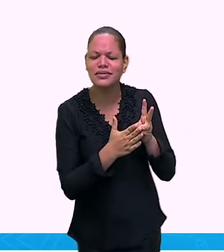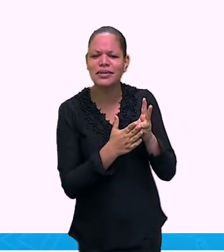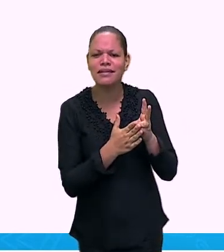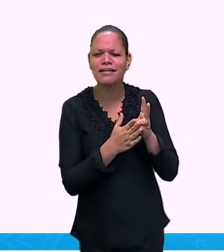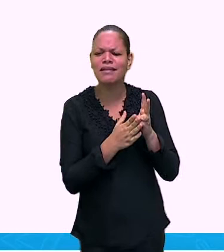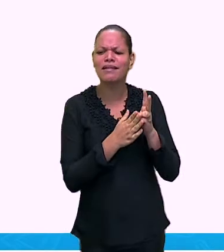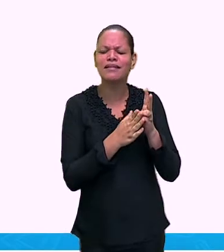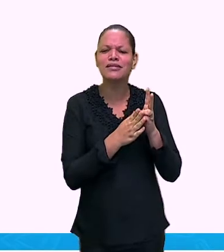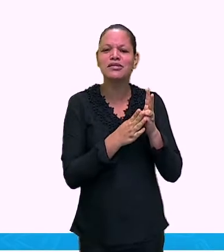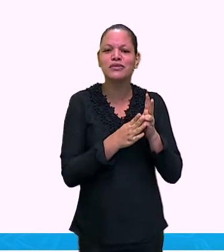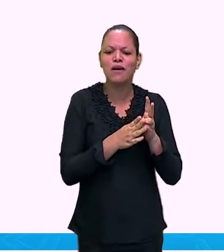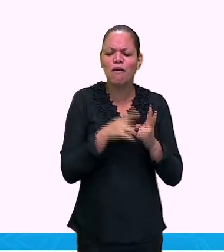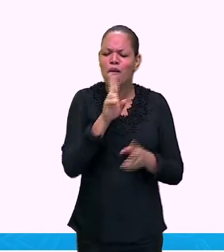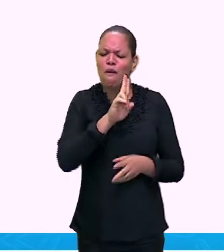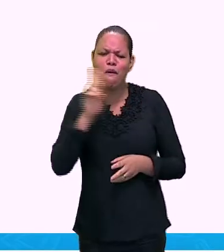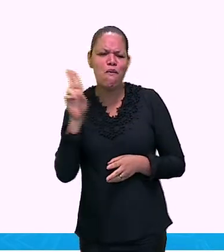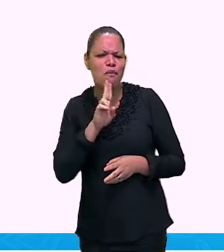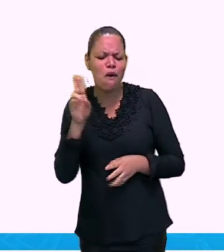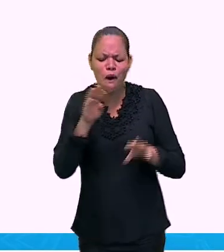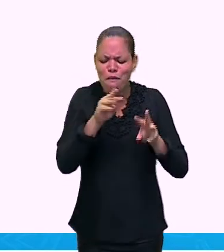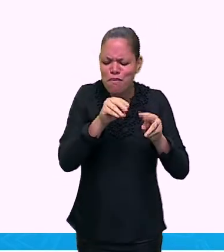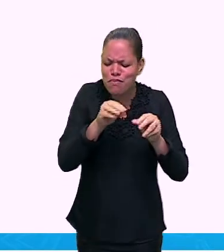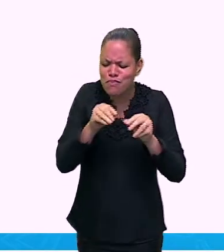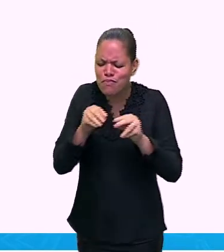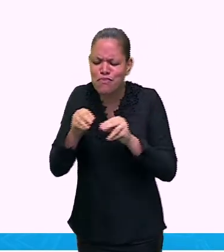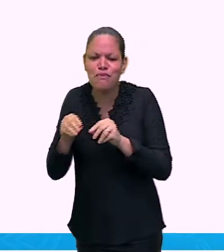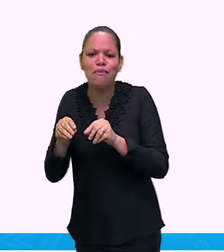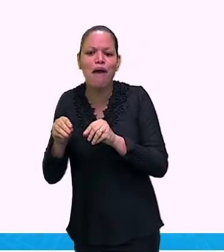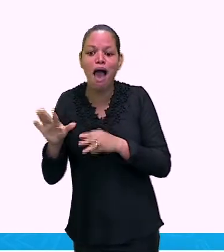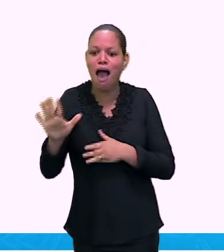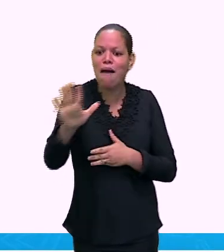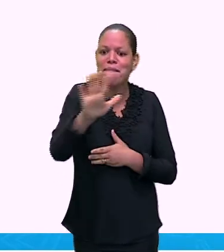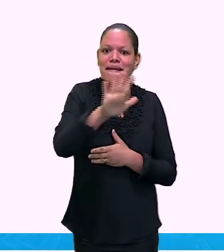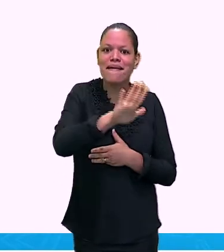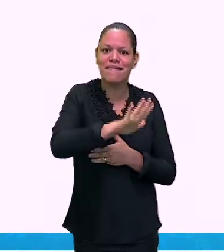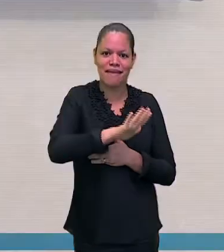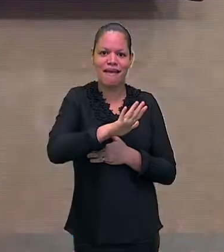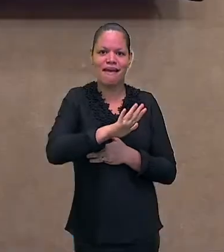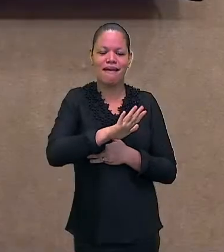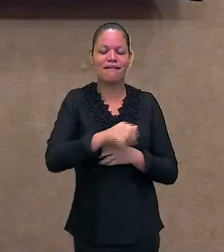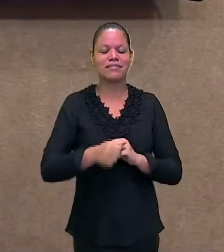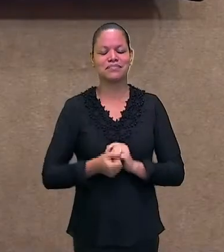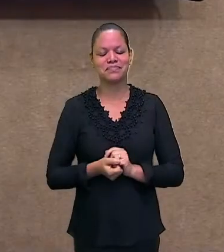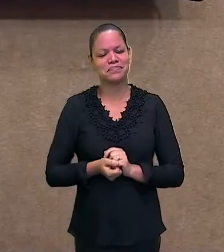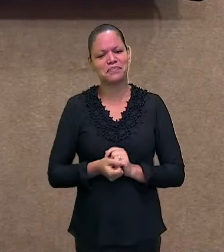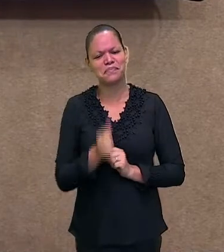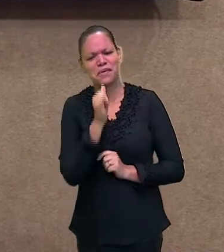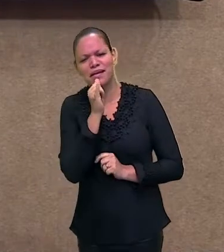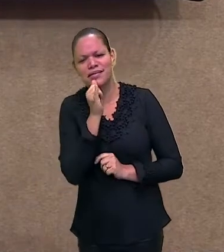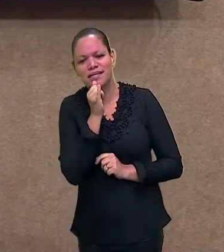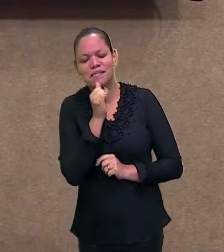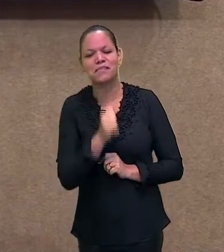Tem um site no YouTube, eu sei que vocês gostam muito de vídeo e tudo,